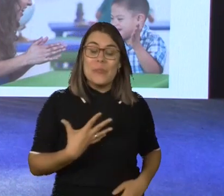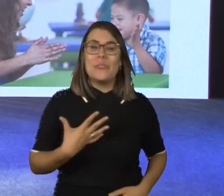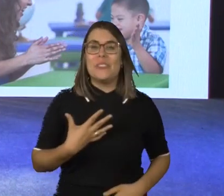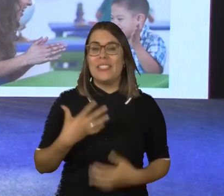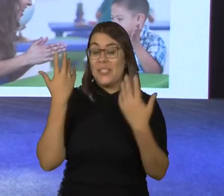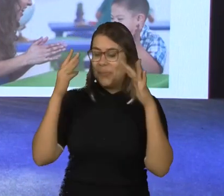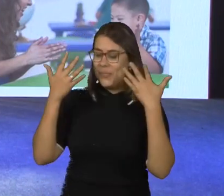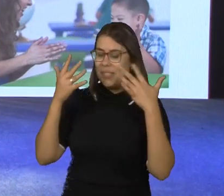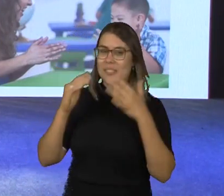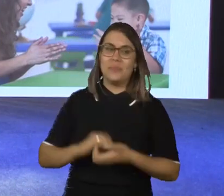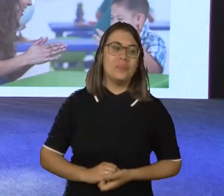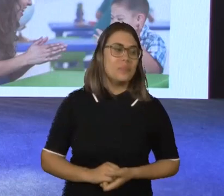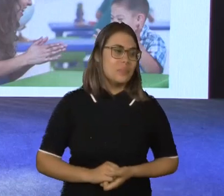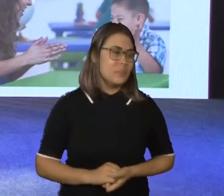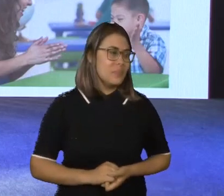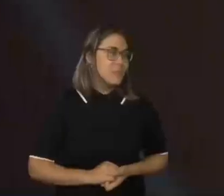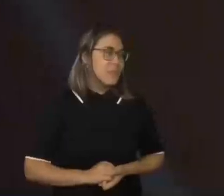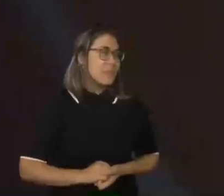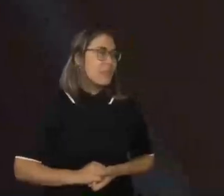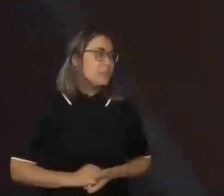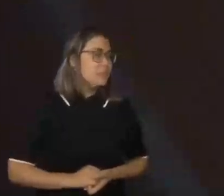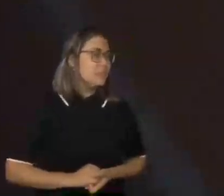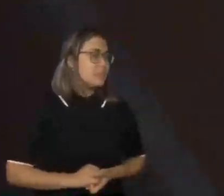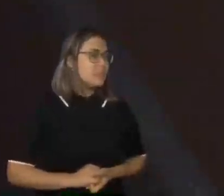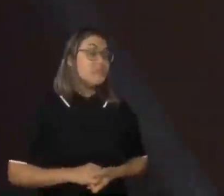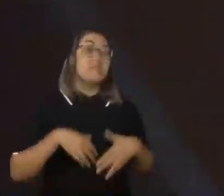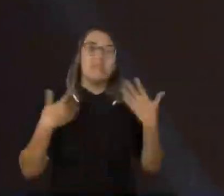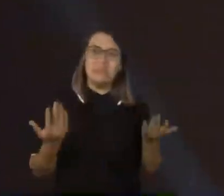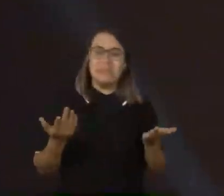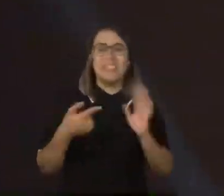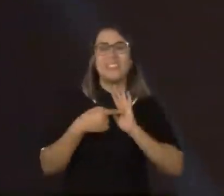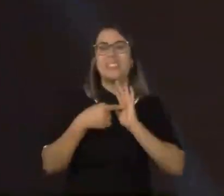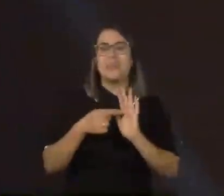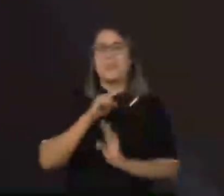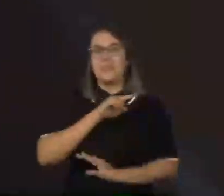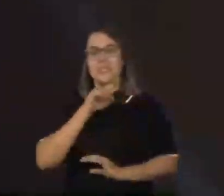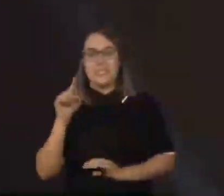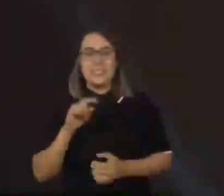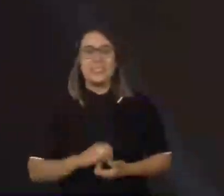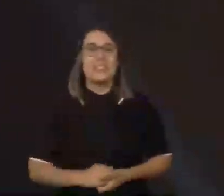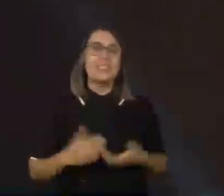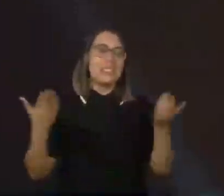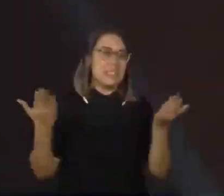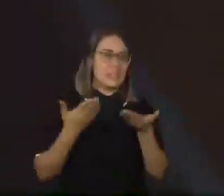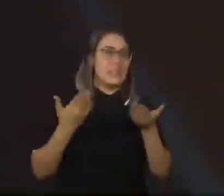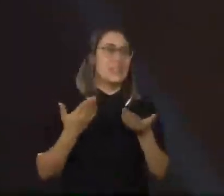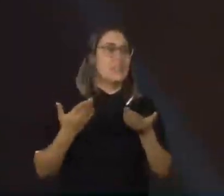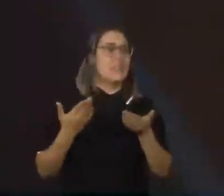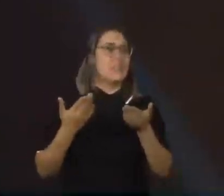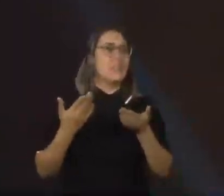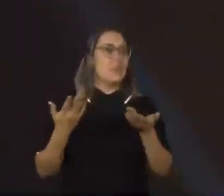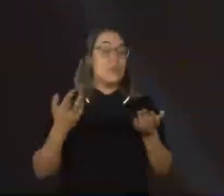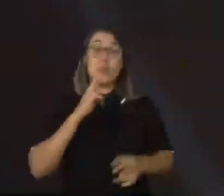bastante elogiado. Então, era isso que eu tinha para falar para vocês. E vamos responder a nossa